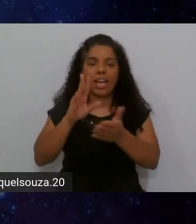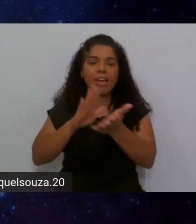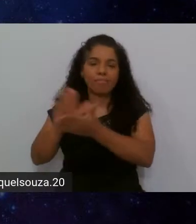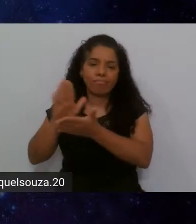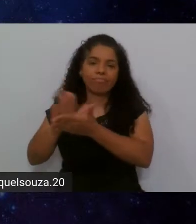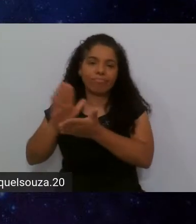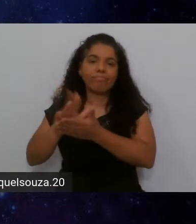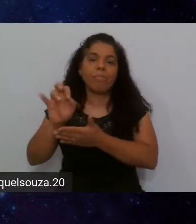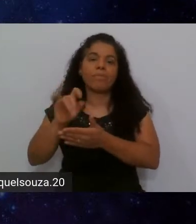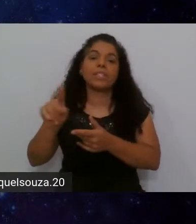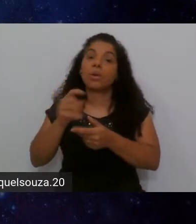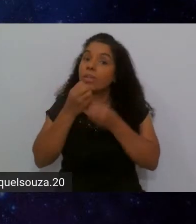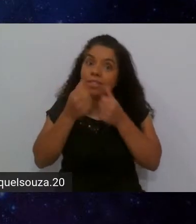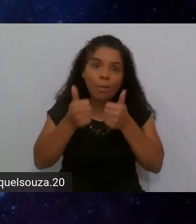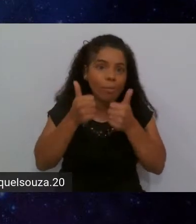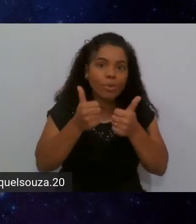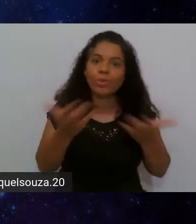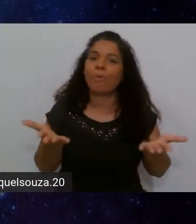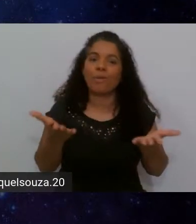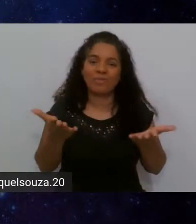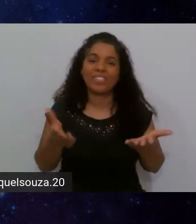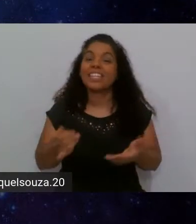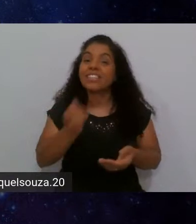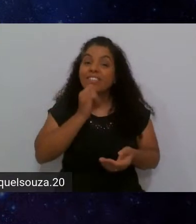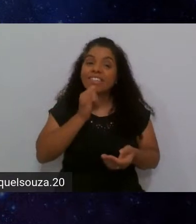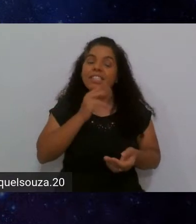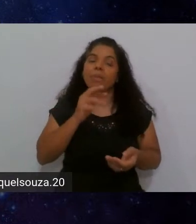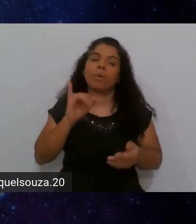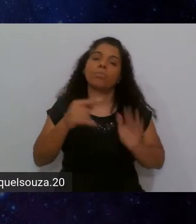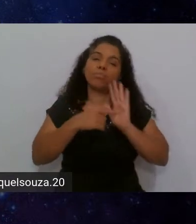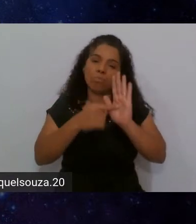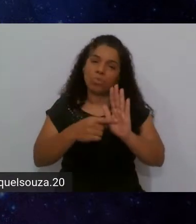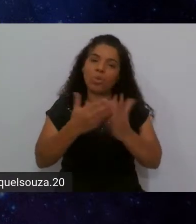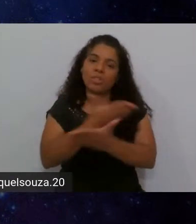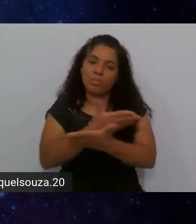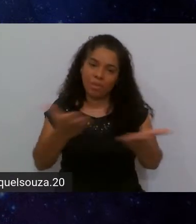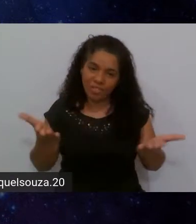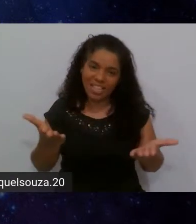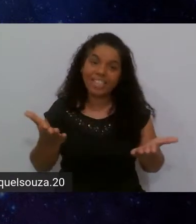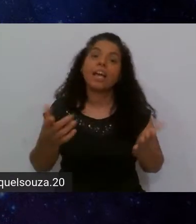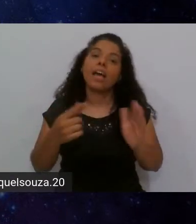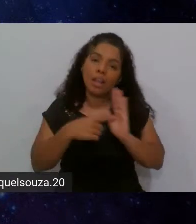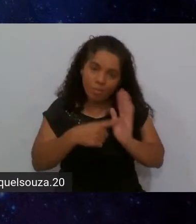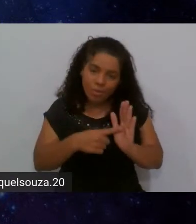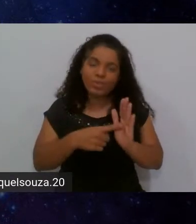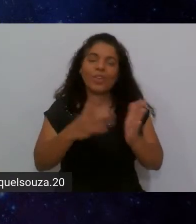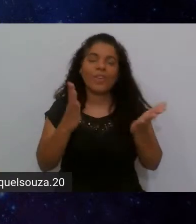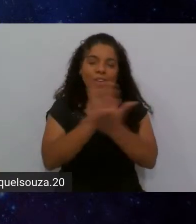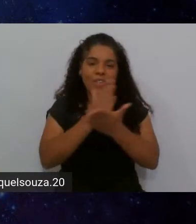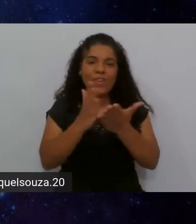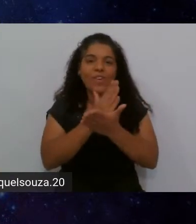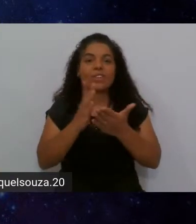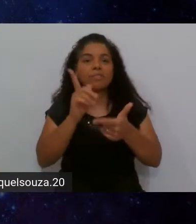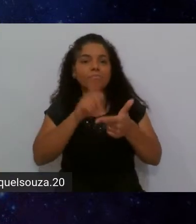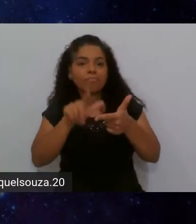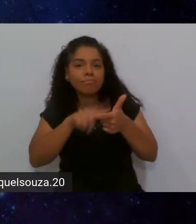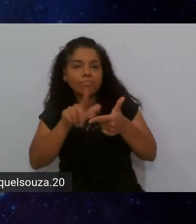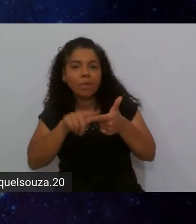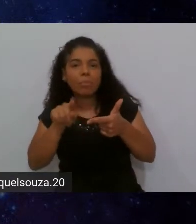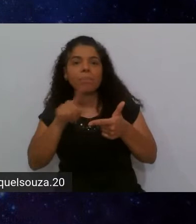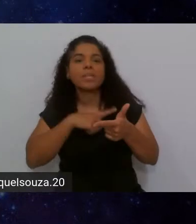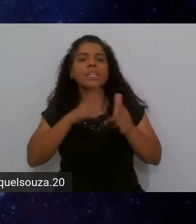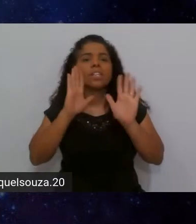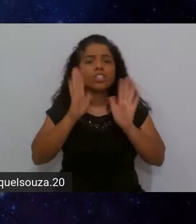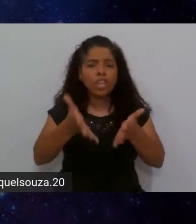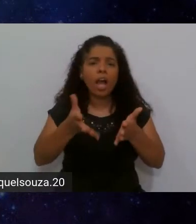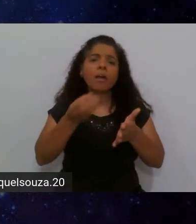isso é muito bom né e nos exemplos que ela trouxe para vocês ela mostrou ali alguns probleminhas que